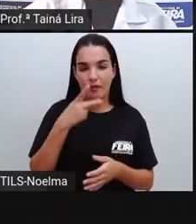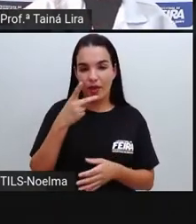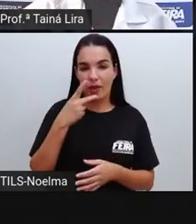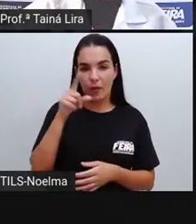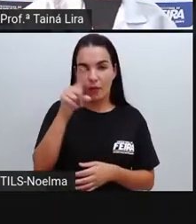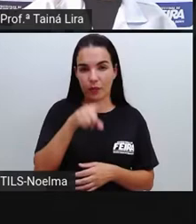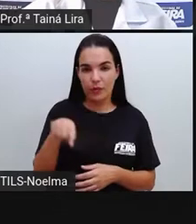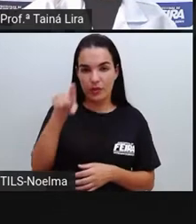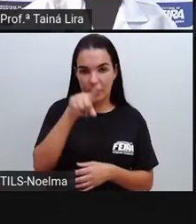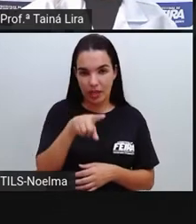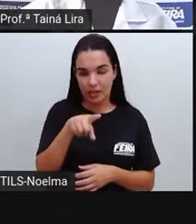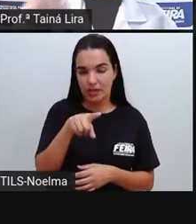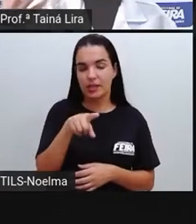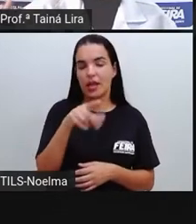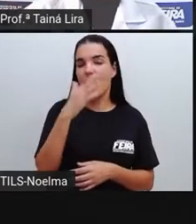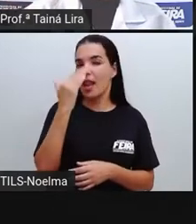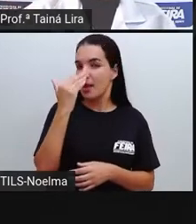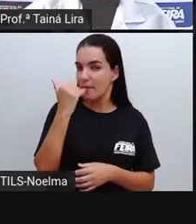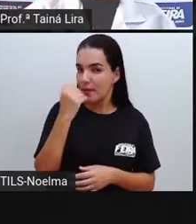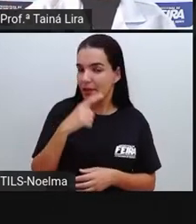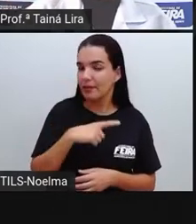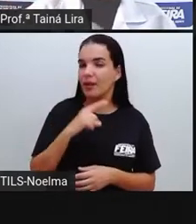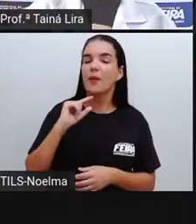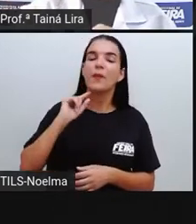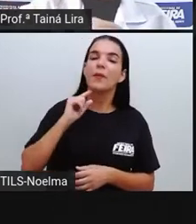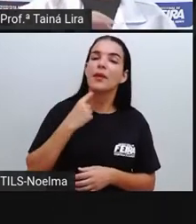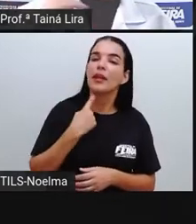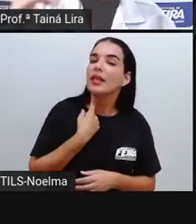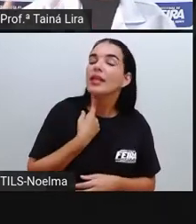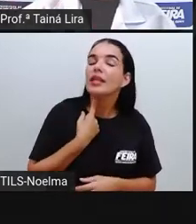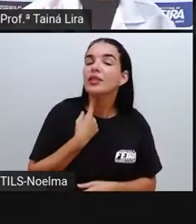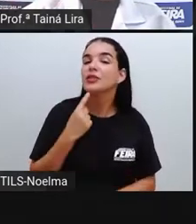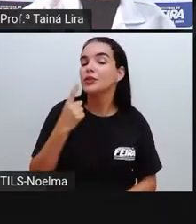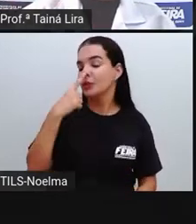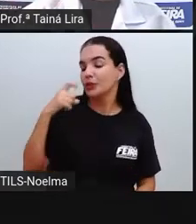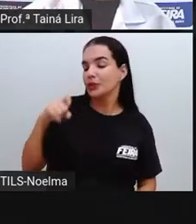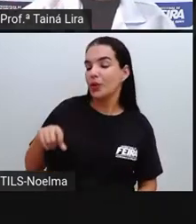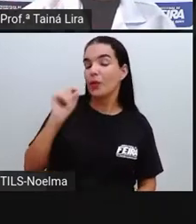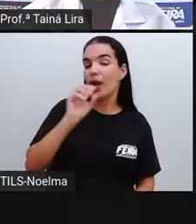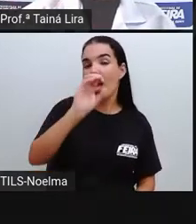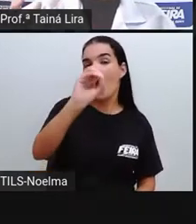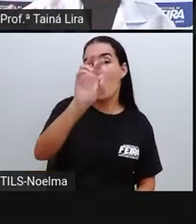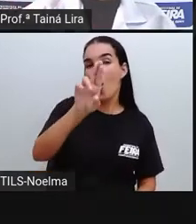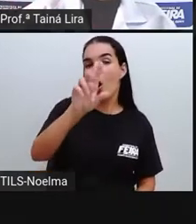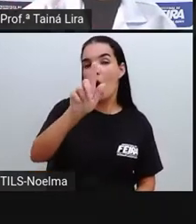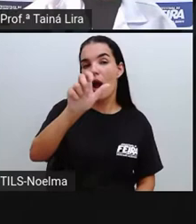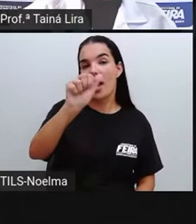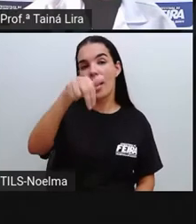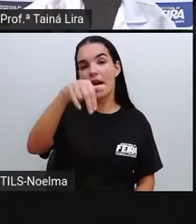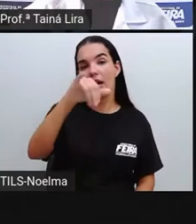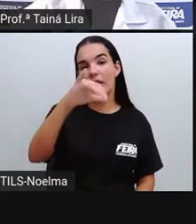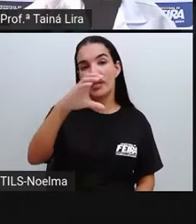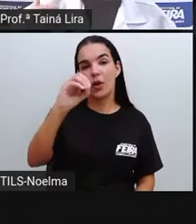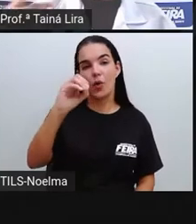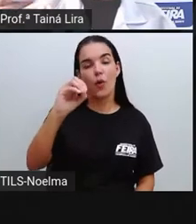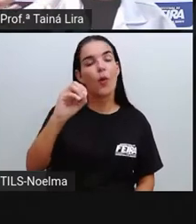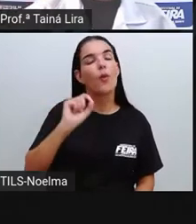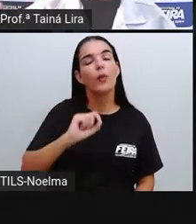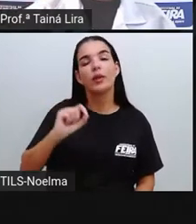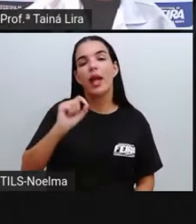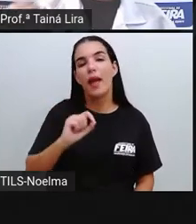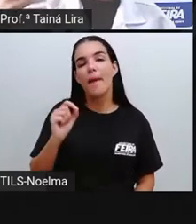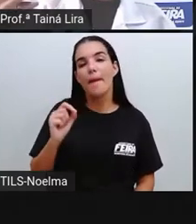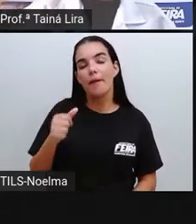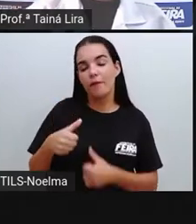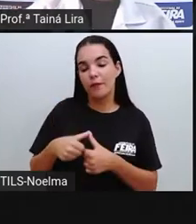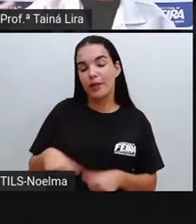orgânico? Ou seja, eles demoram poucos dias aí, né? Pra começar ali